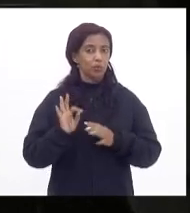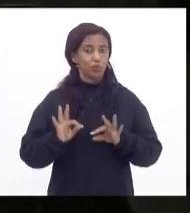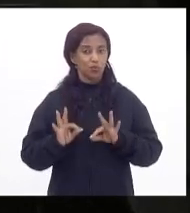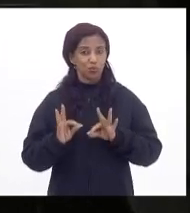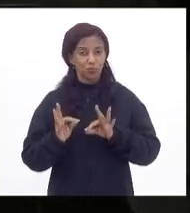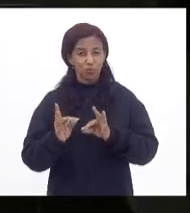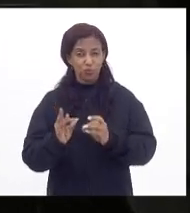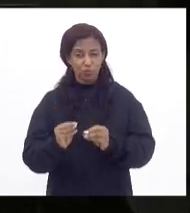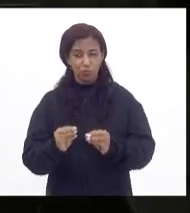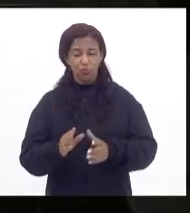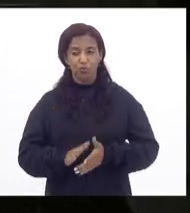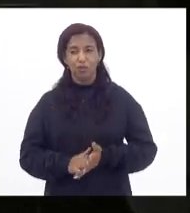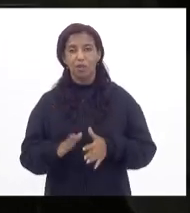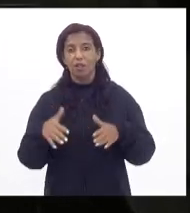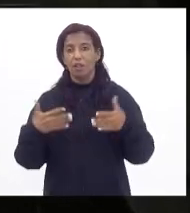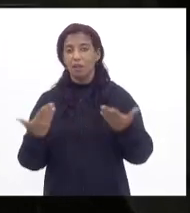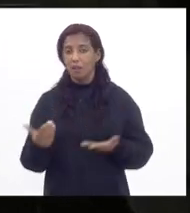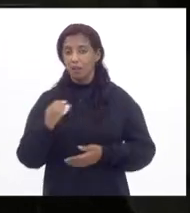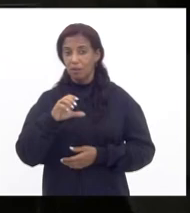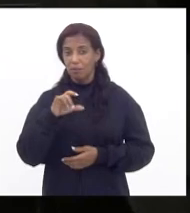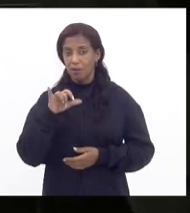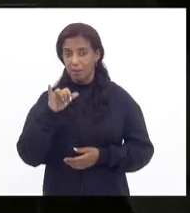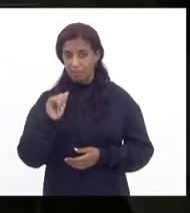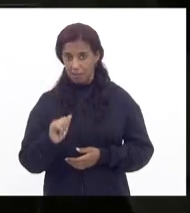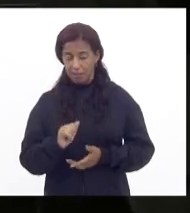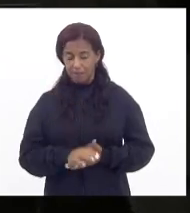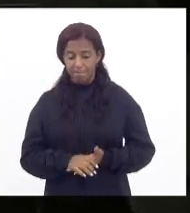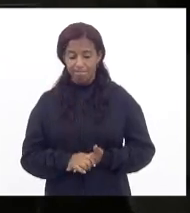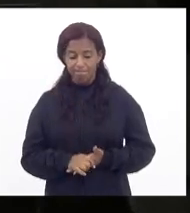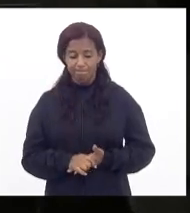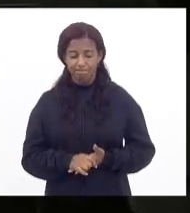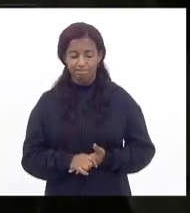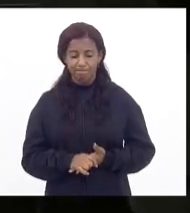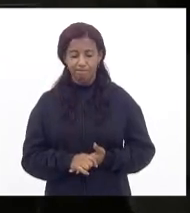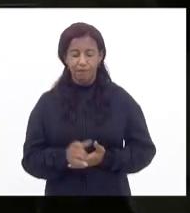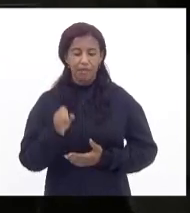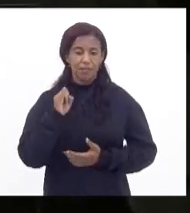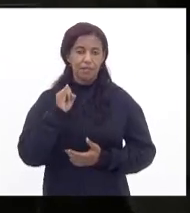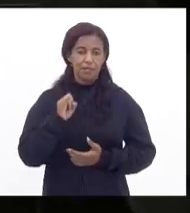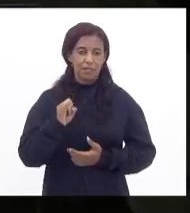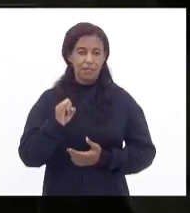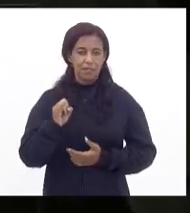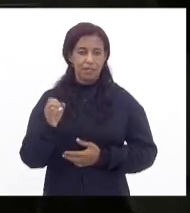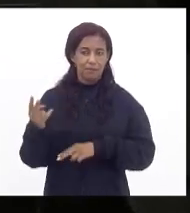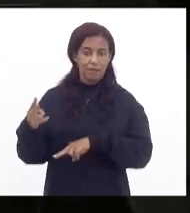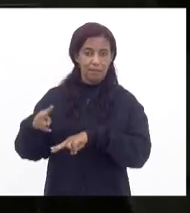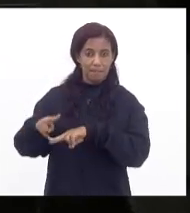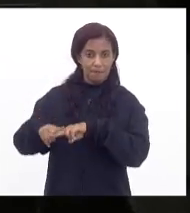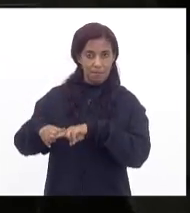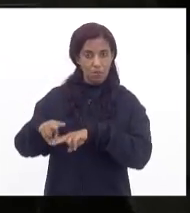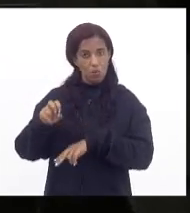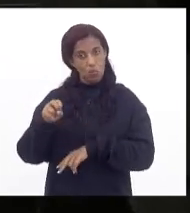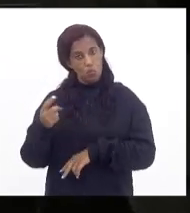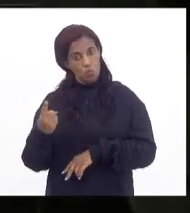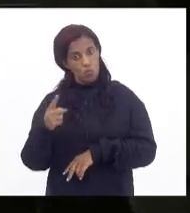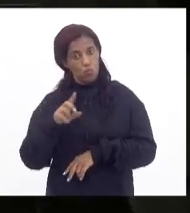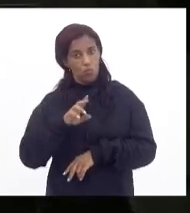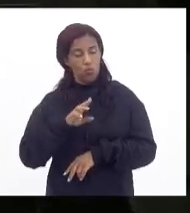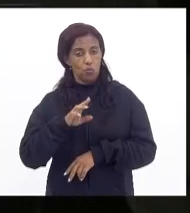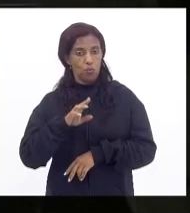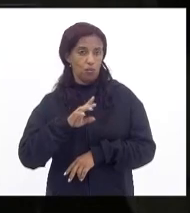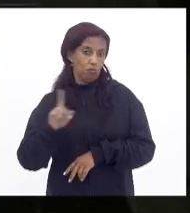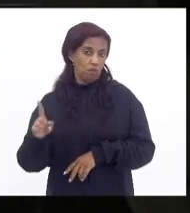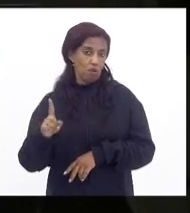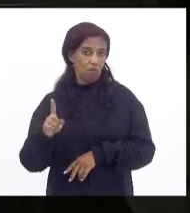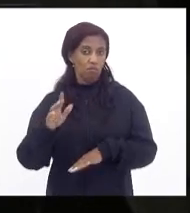claro que uma CPI indicia se vão ser condenados ou não vai depender da